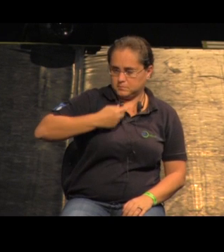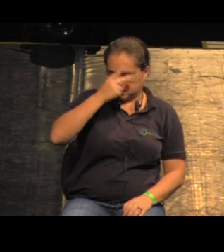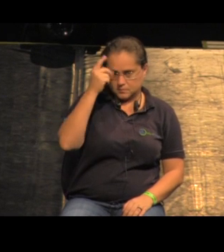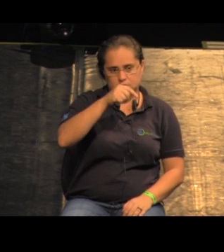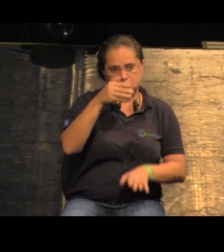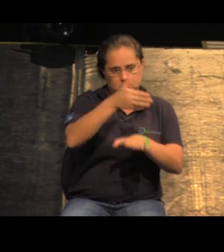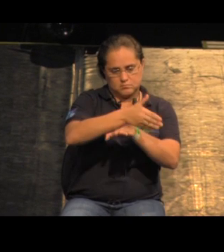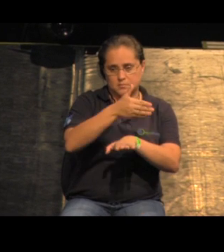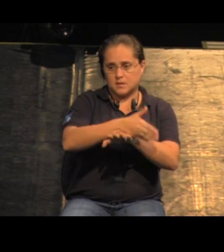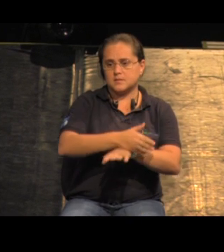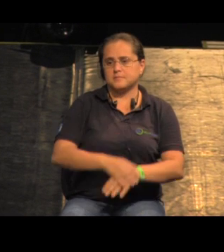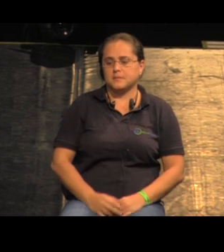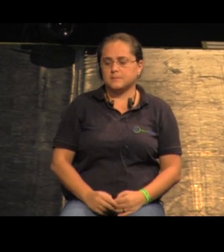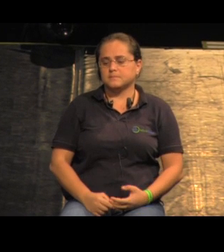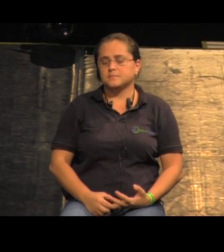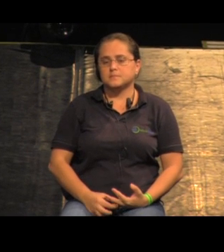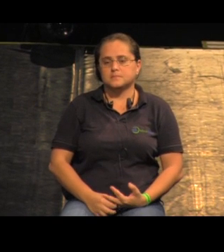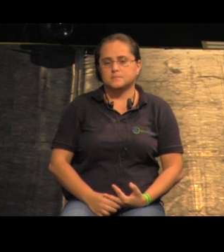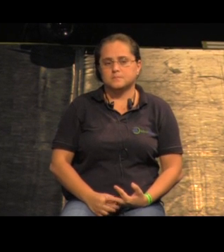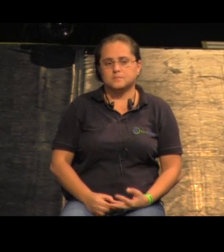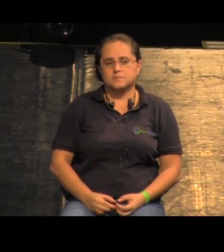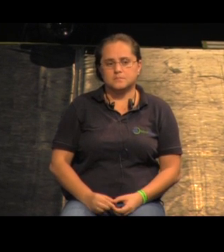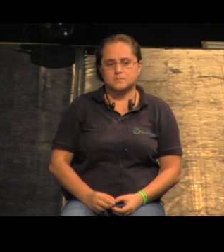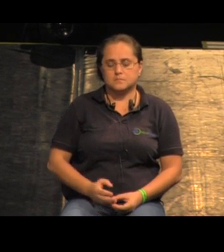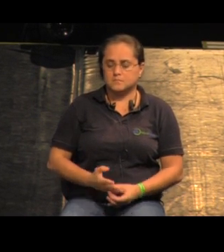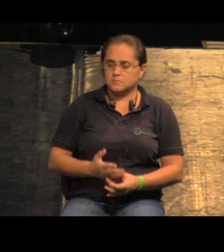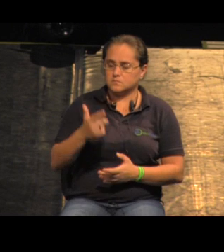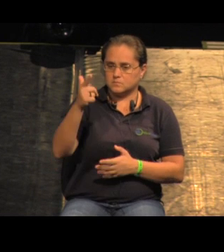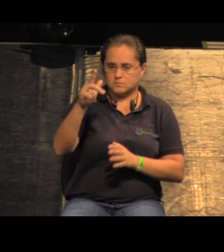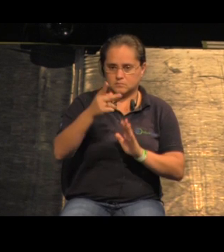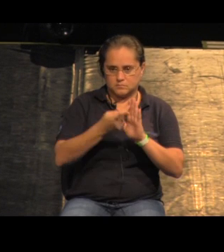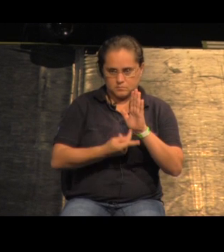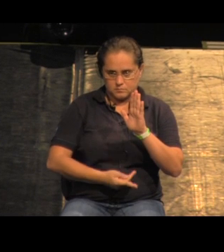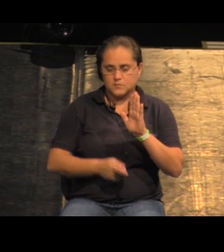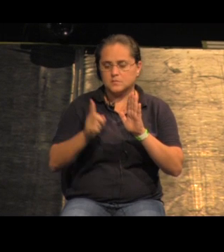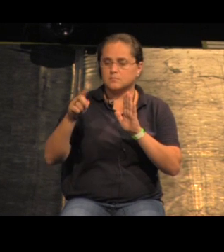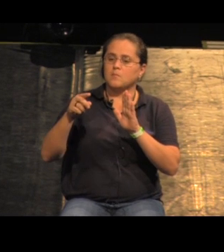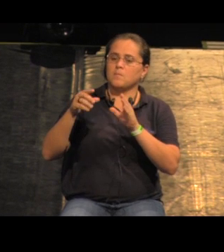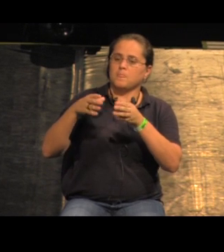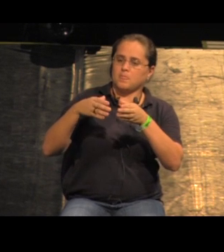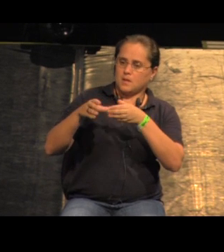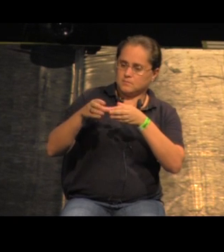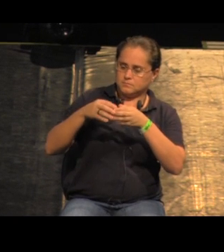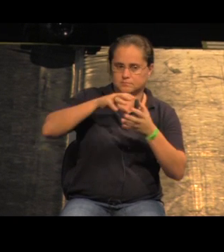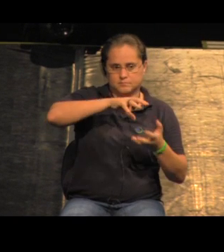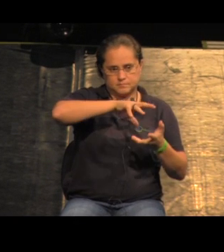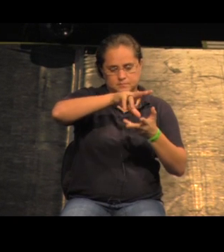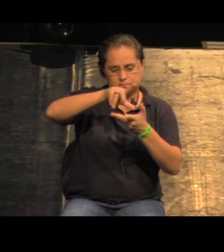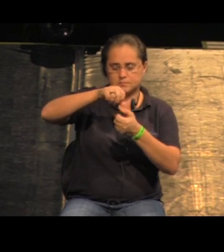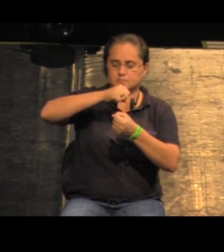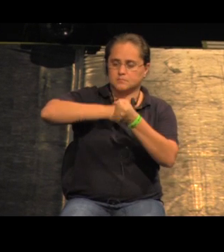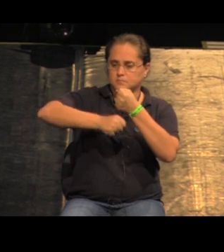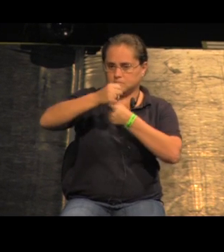usuários participem o próximo projeto é também fruto de um concurso internacional esse é de 2007